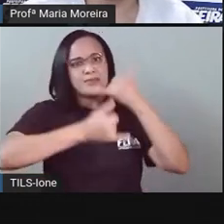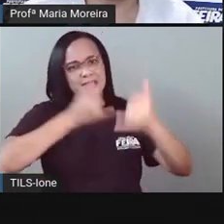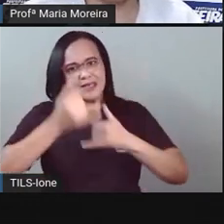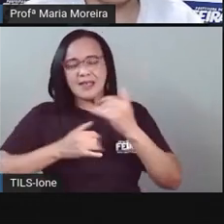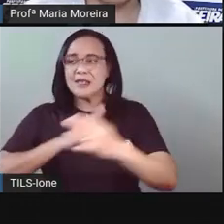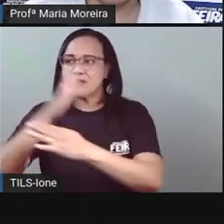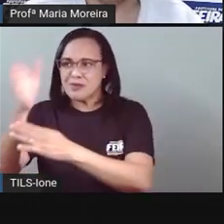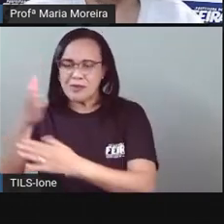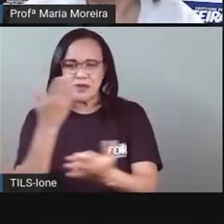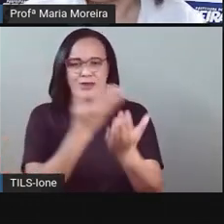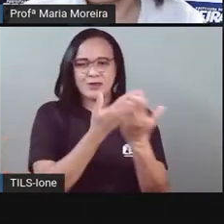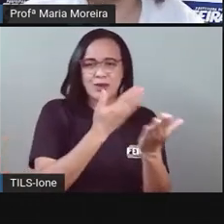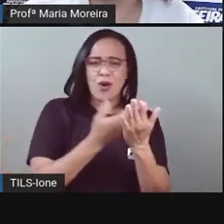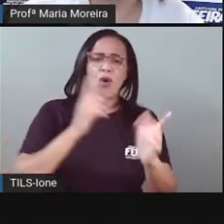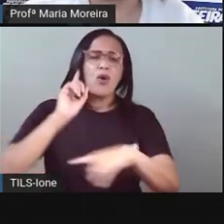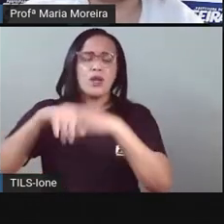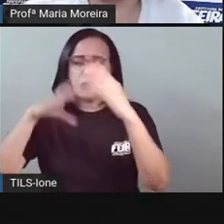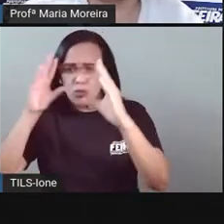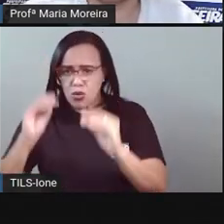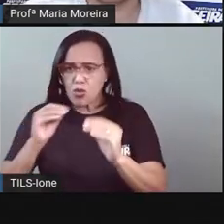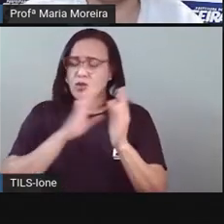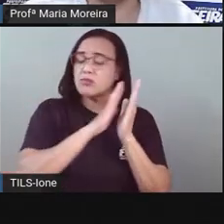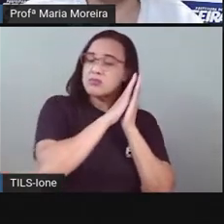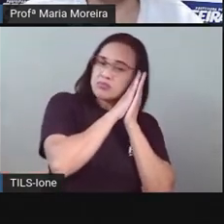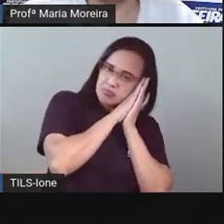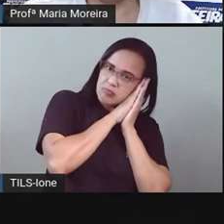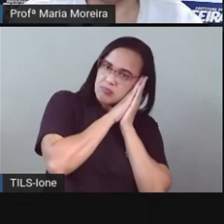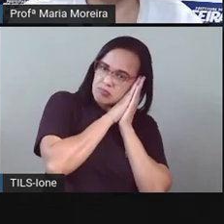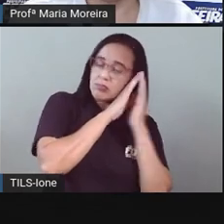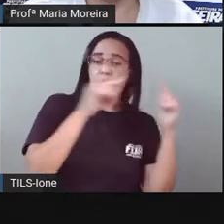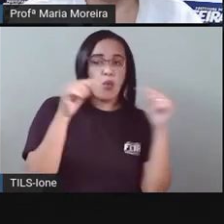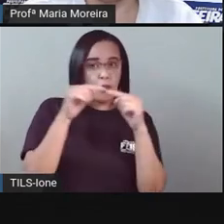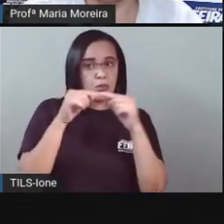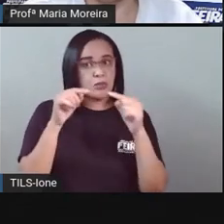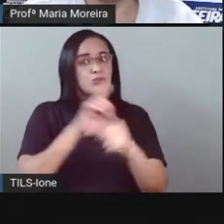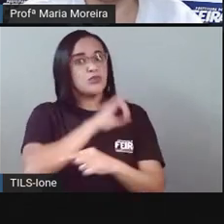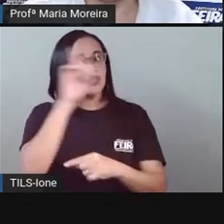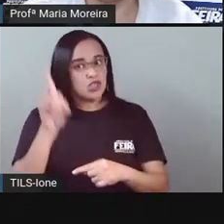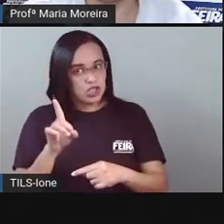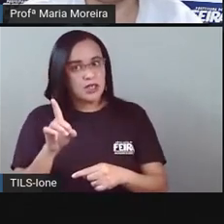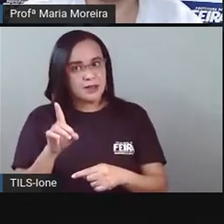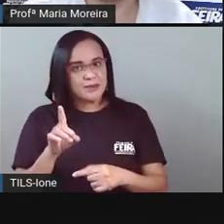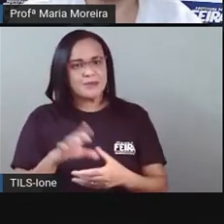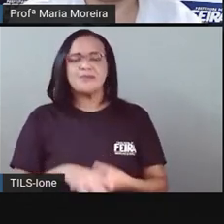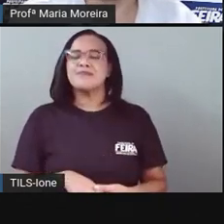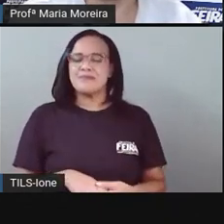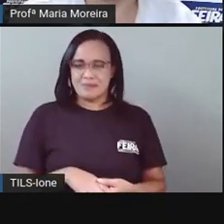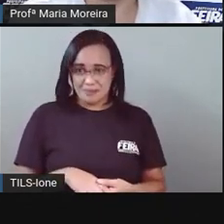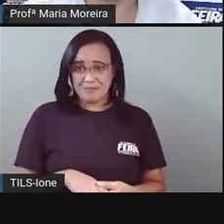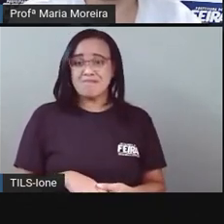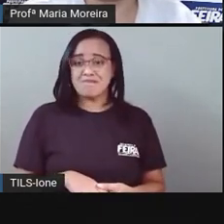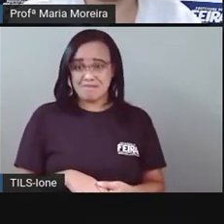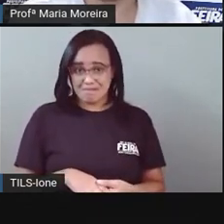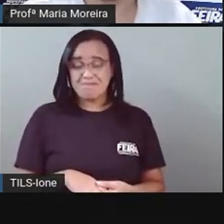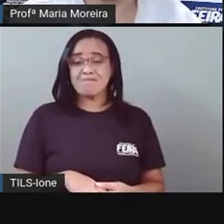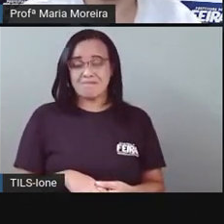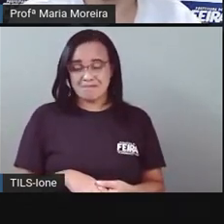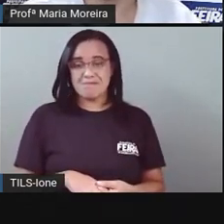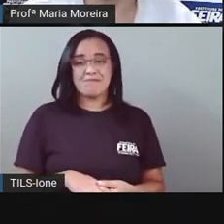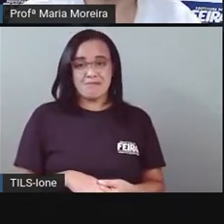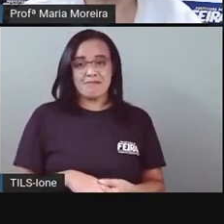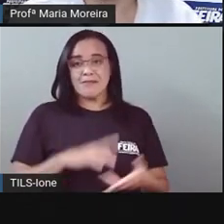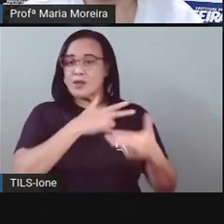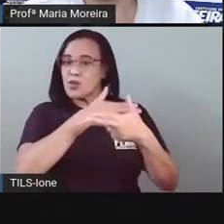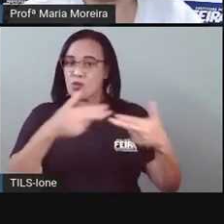noite E você ir dormir Isso é um dia Olha só As coisas que ela faz Durante o dia Tá